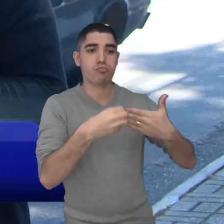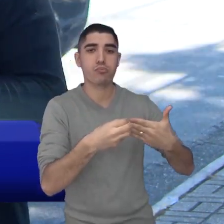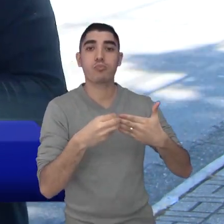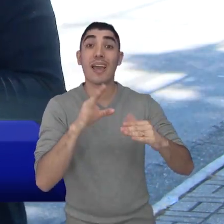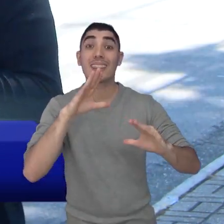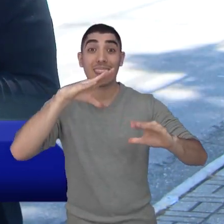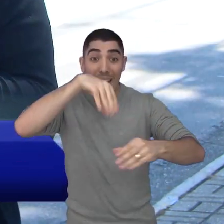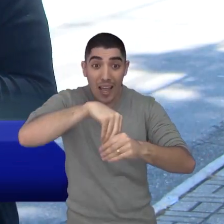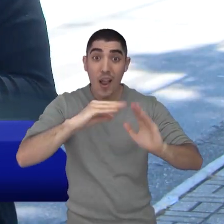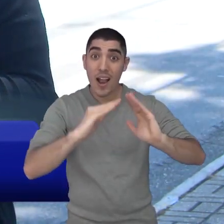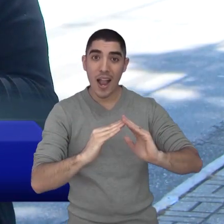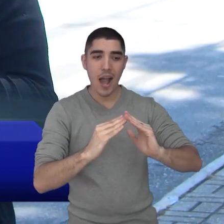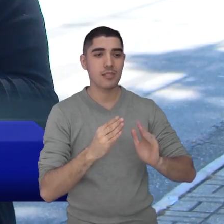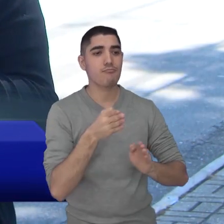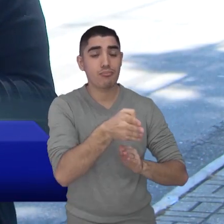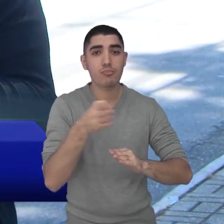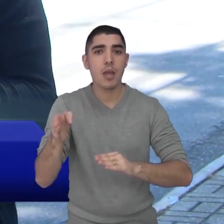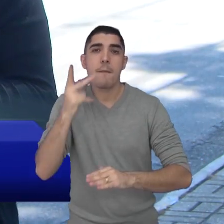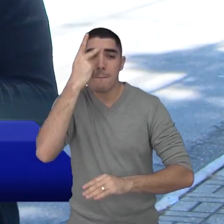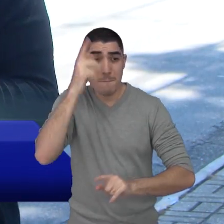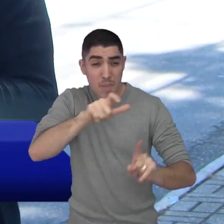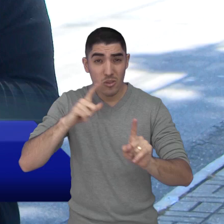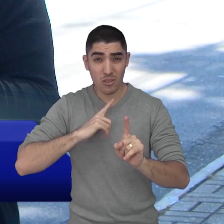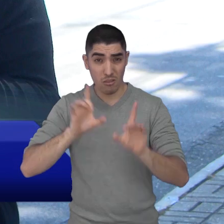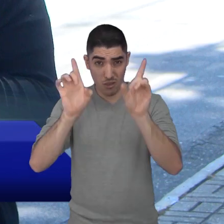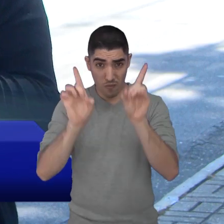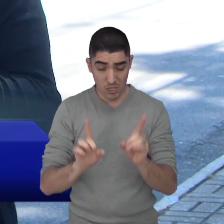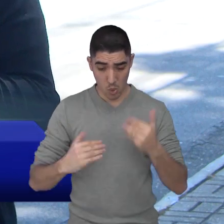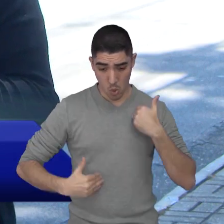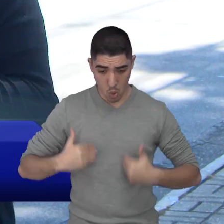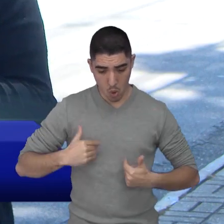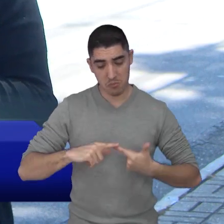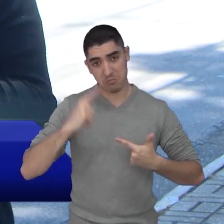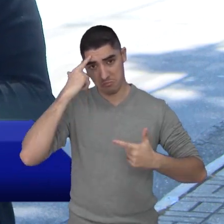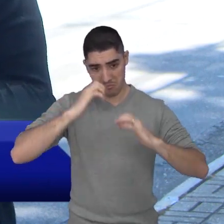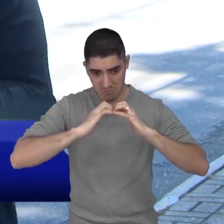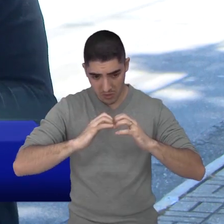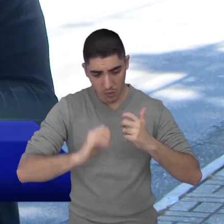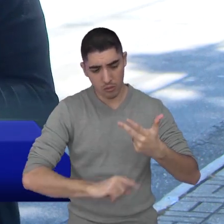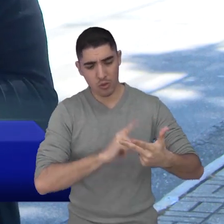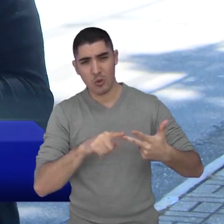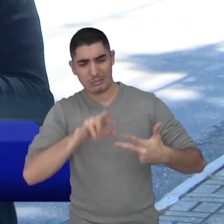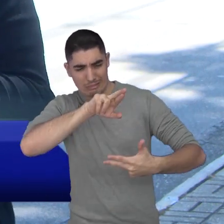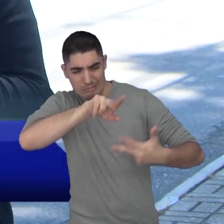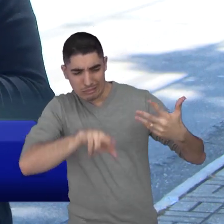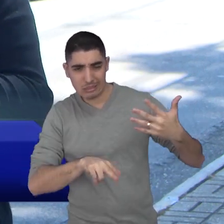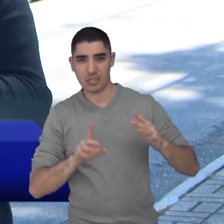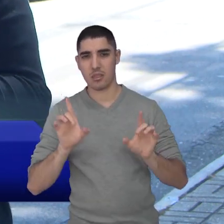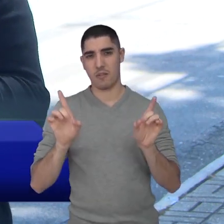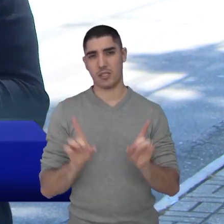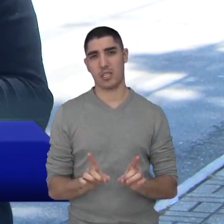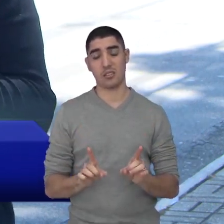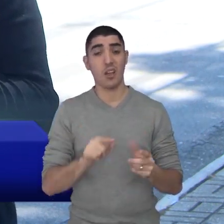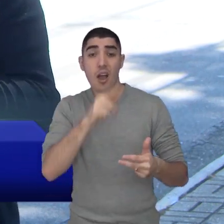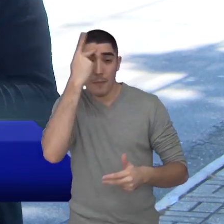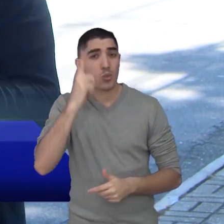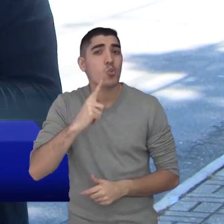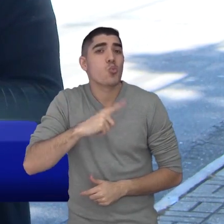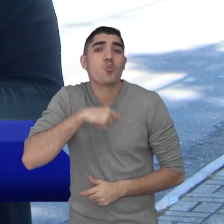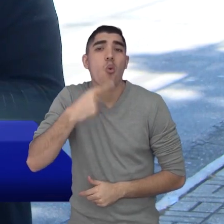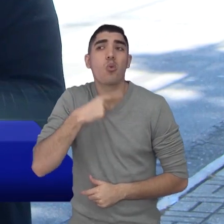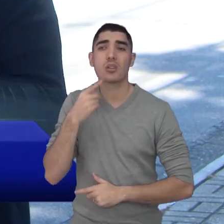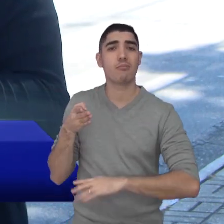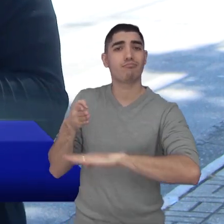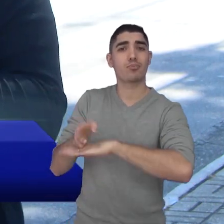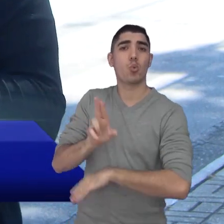de todos. Ele é destinado a pessoas com deficiência motora, mental ou múltipla severa, que consequentemente não conseguem utilizar o